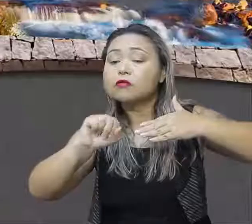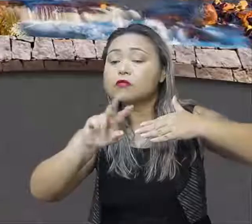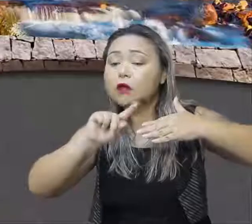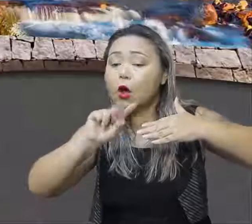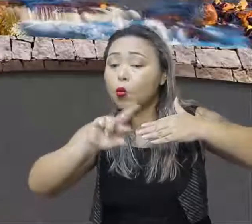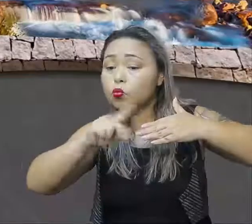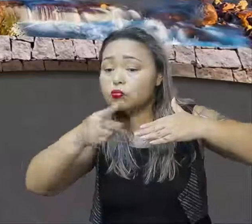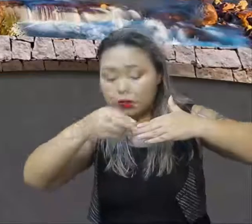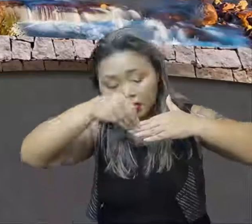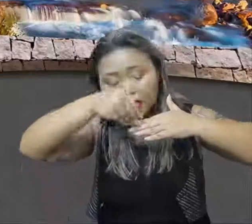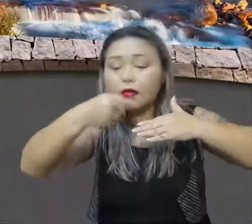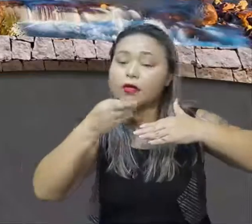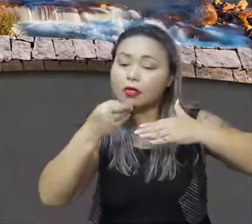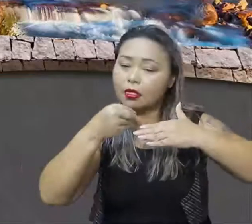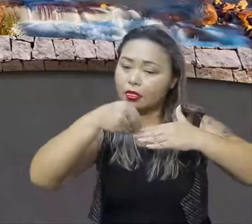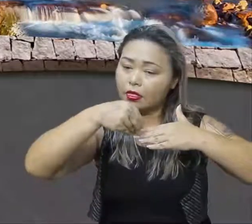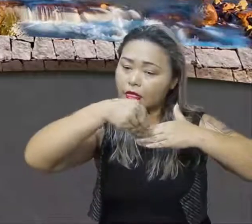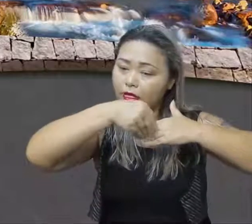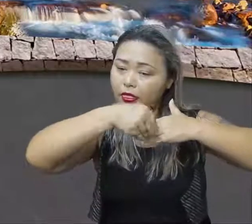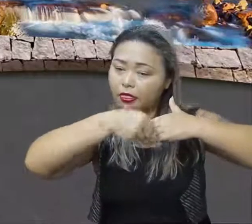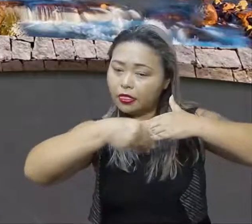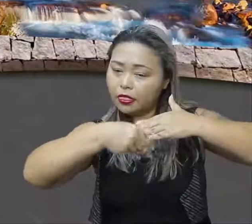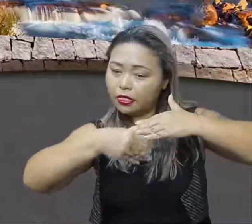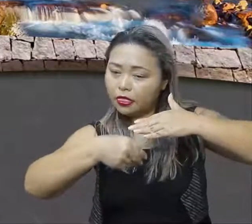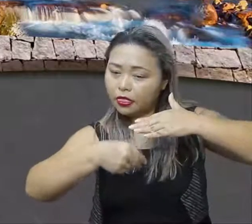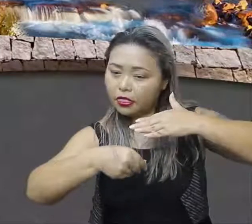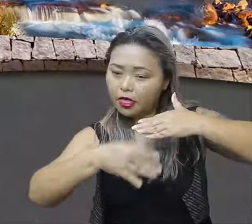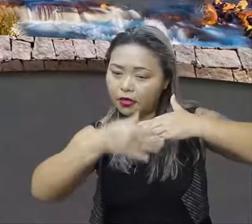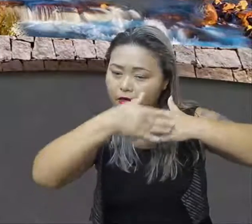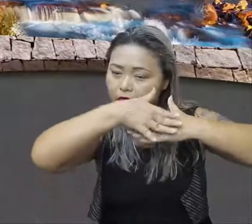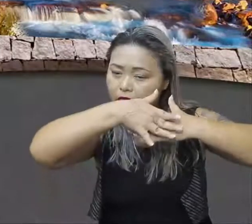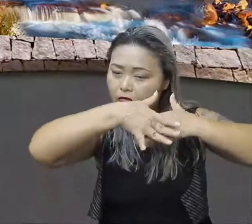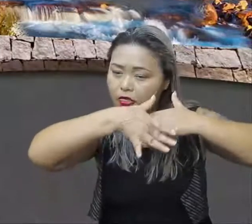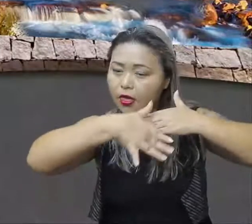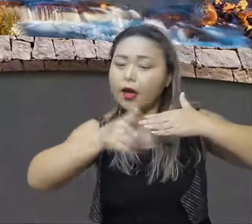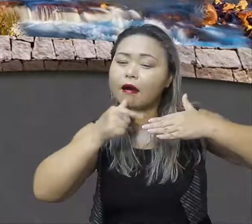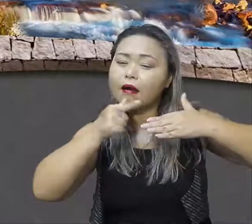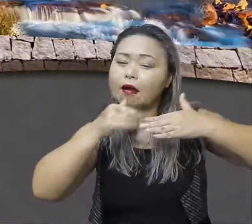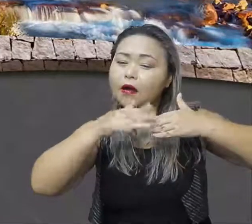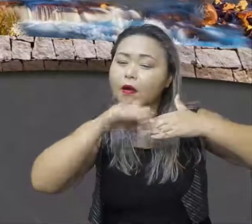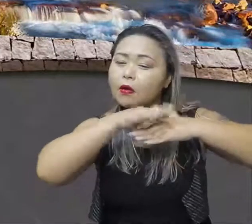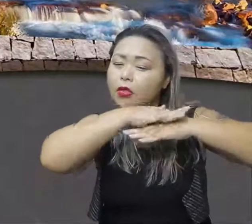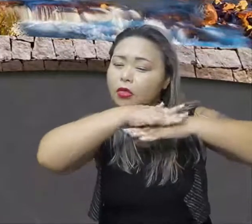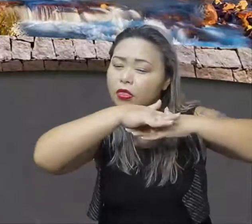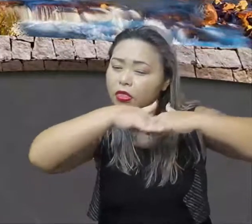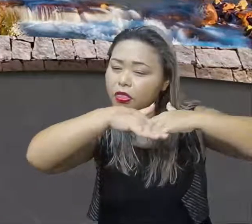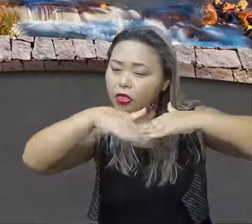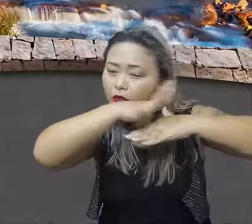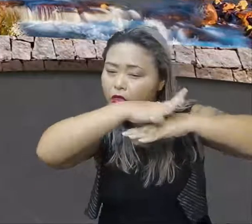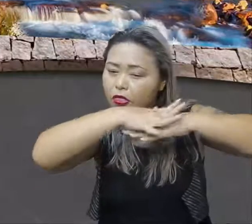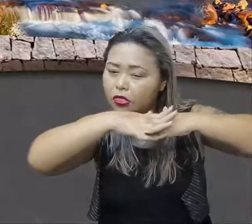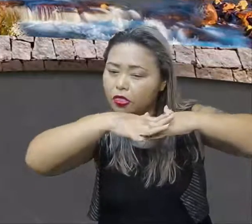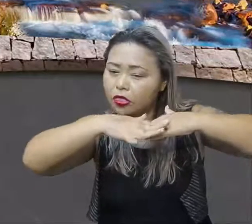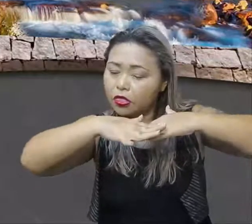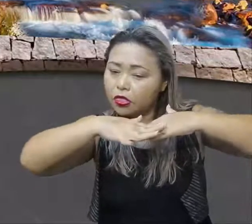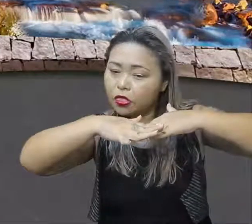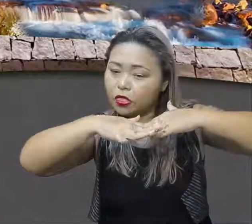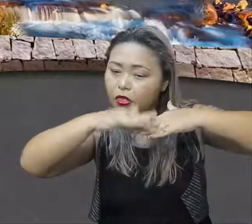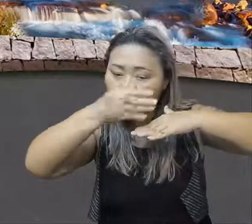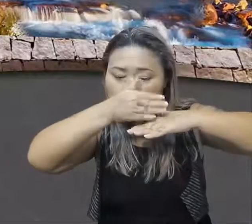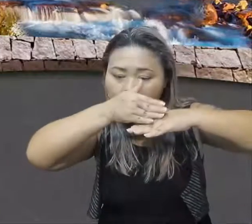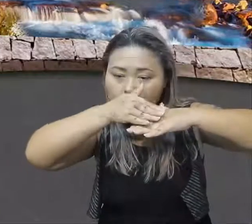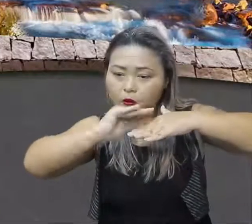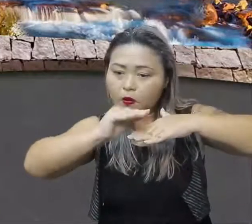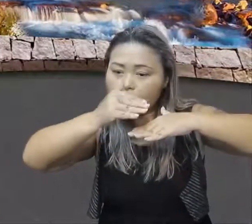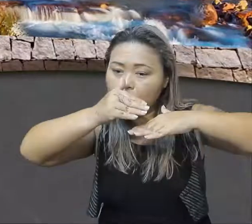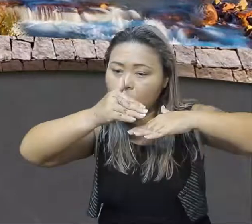processos de erosões. A erosão laminar é quando a água está só passando por cima do solo. No momento que ela faz pequenas